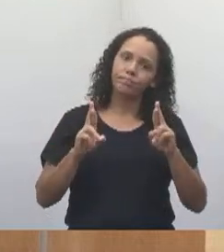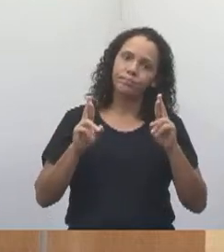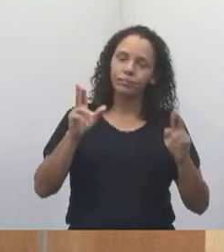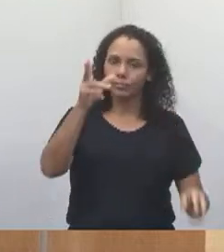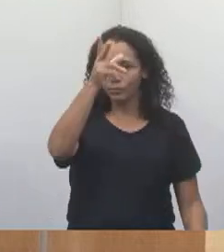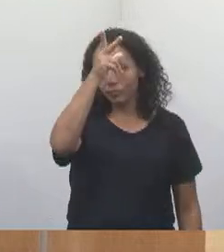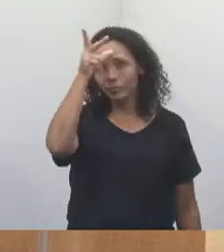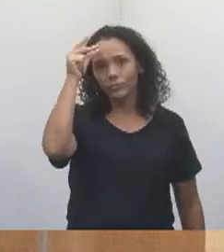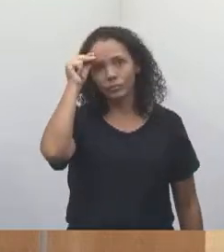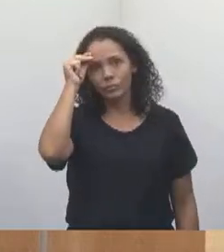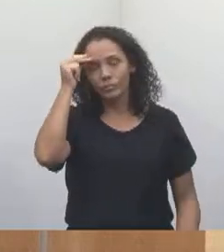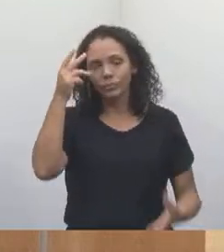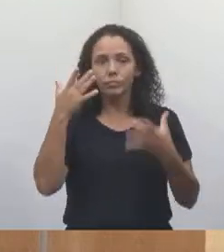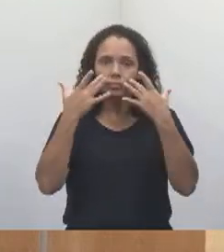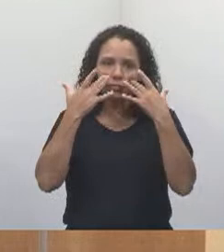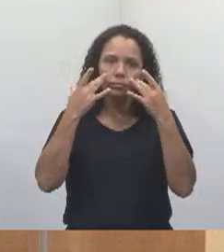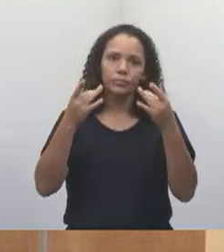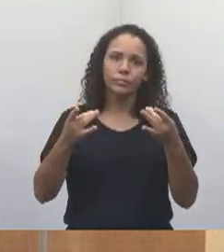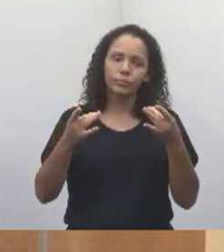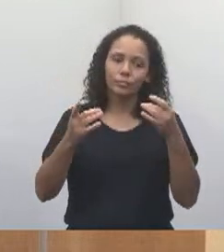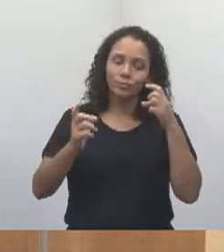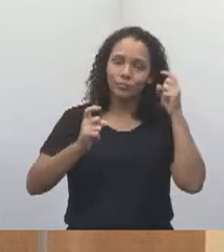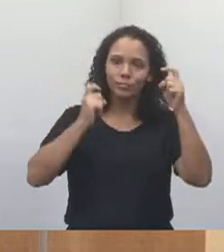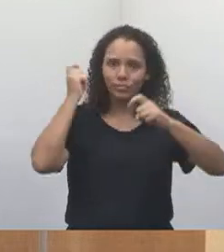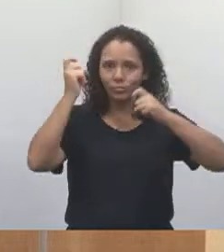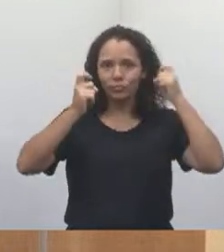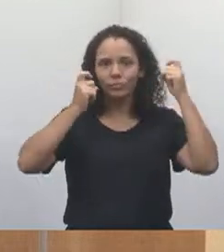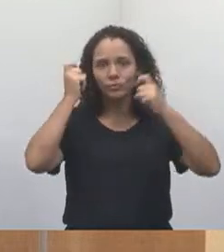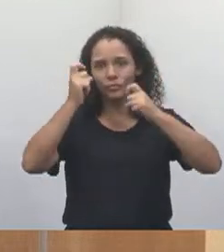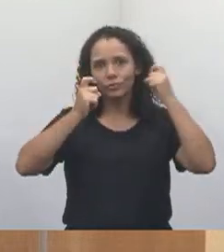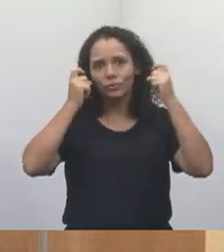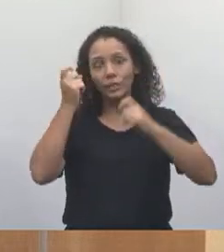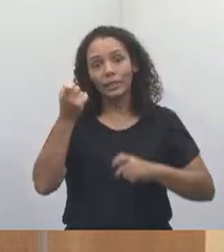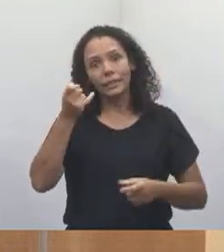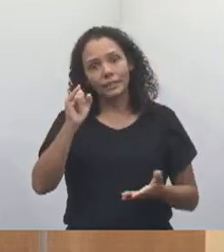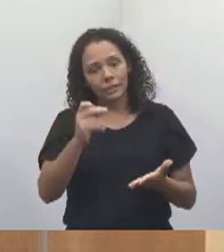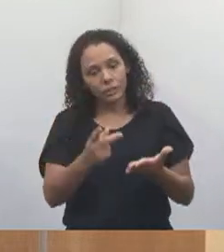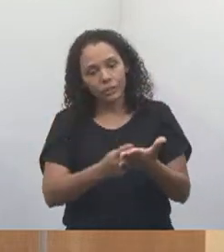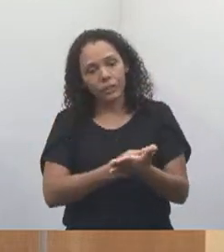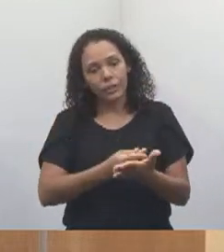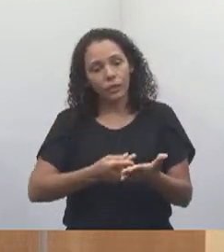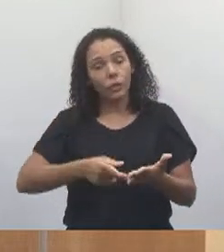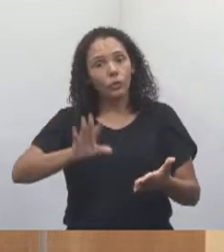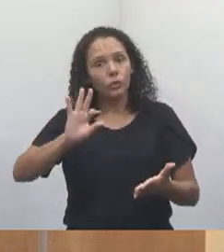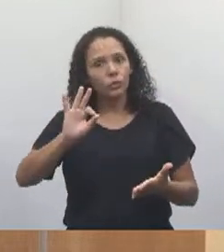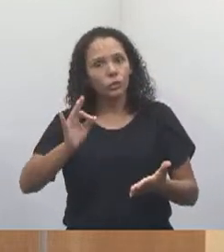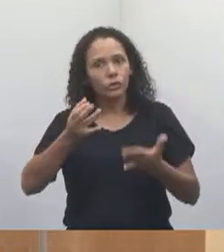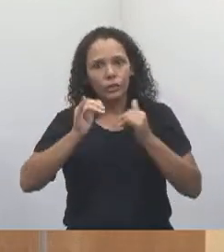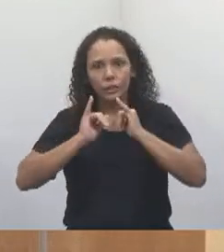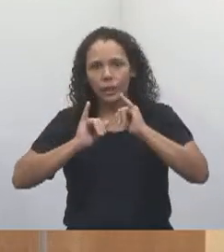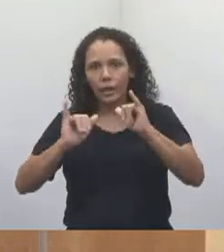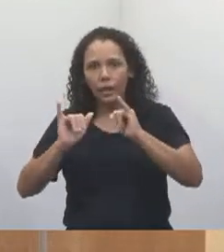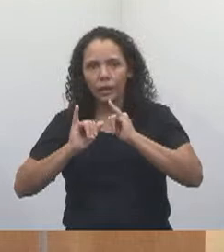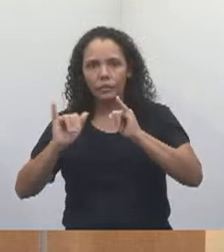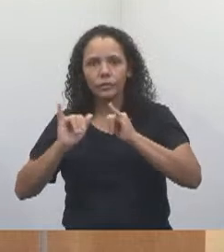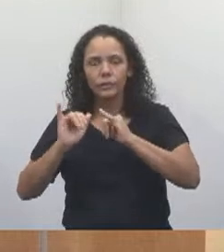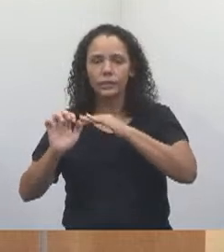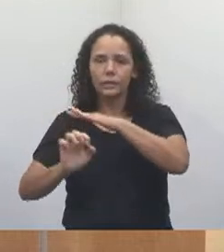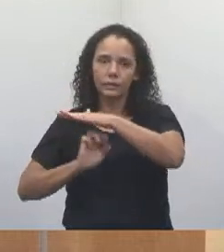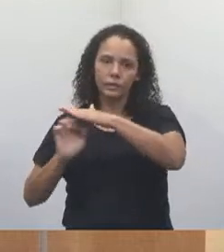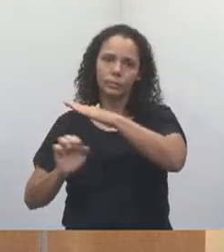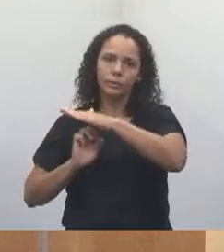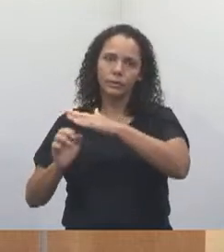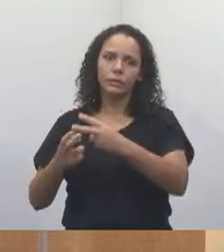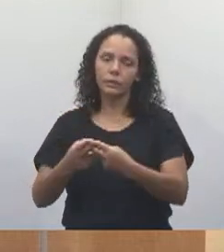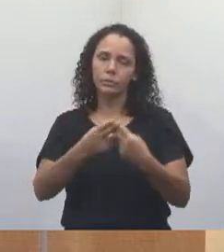olhe com carinho para essa preocupação e se tiver falha, que já acione a empresa responsável,